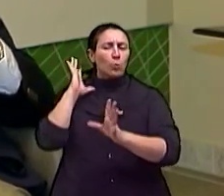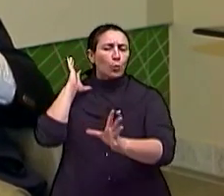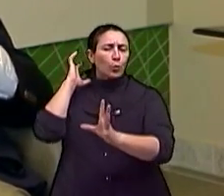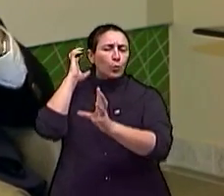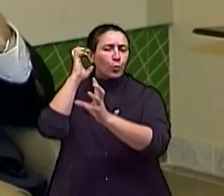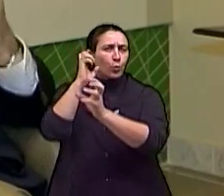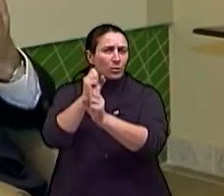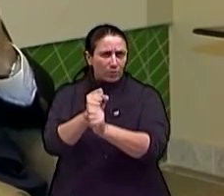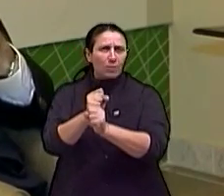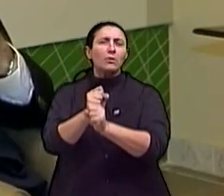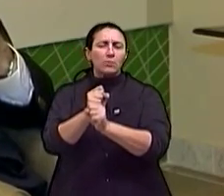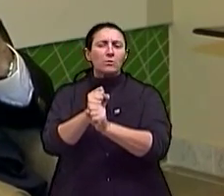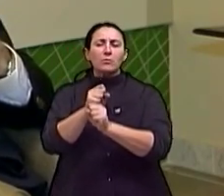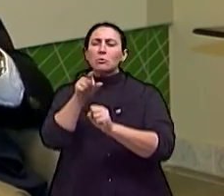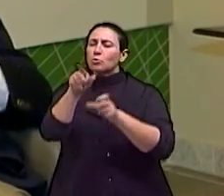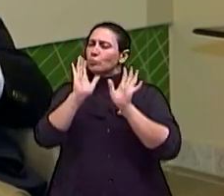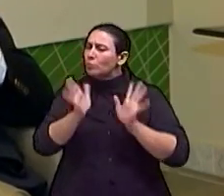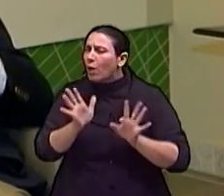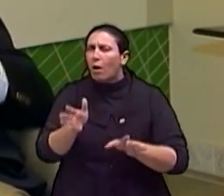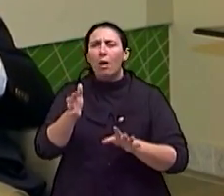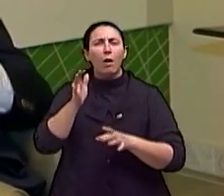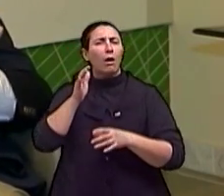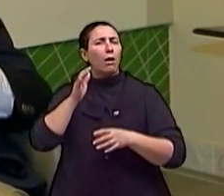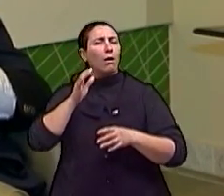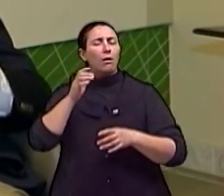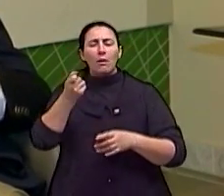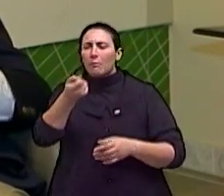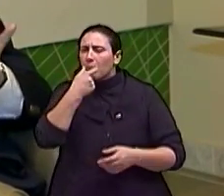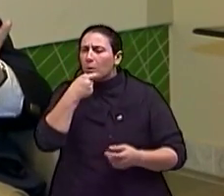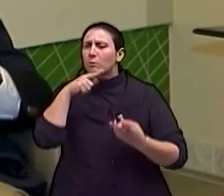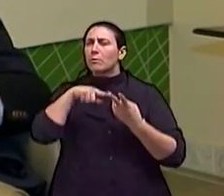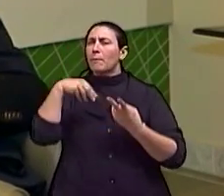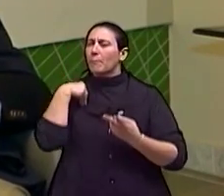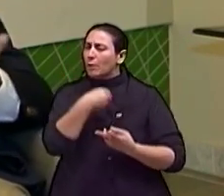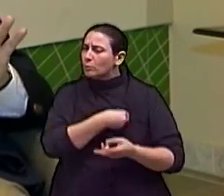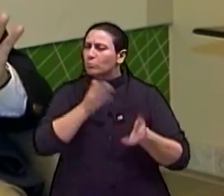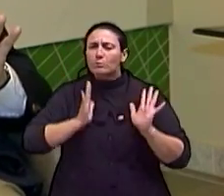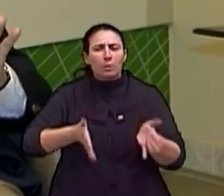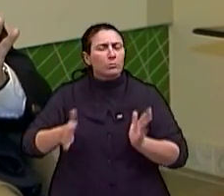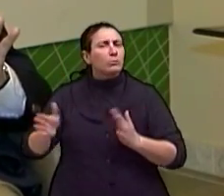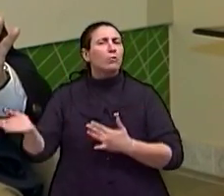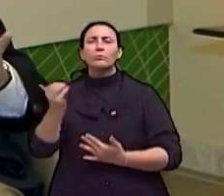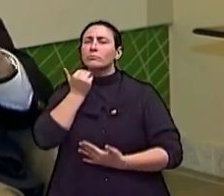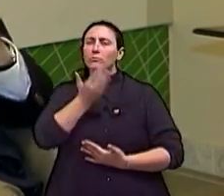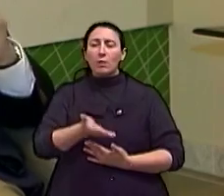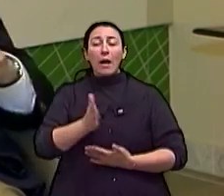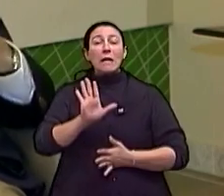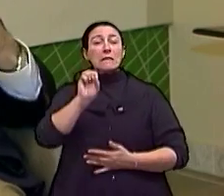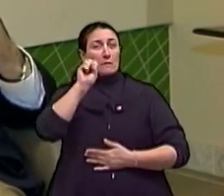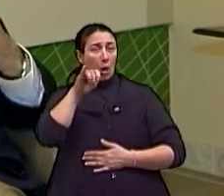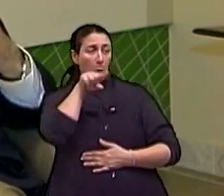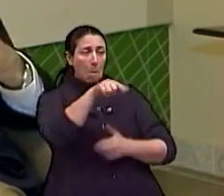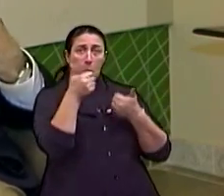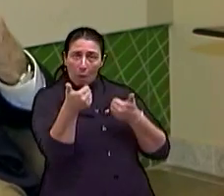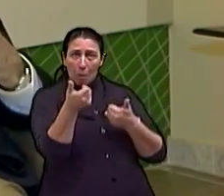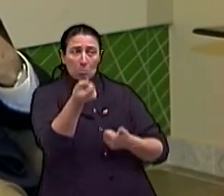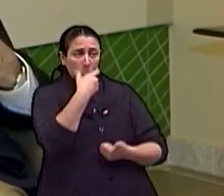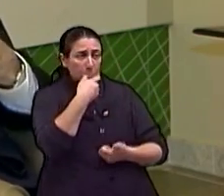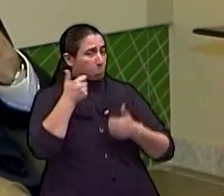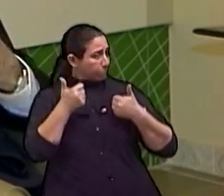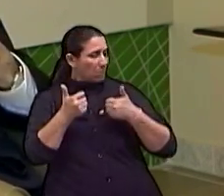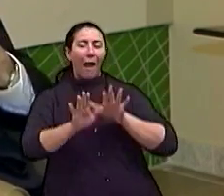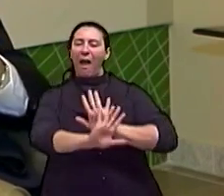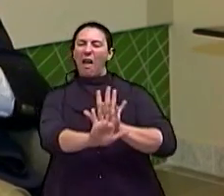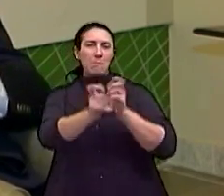de tomar todos os melhores fármacos. Se o paciente vai bem com medicina, não há operação. Solamente os pacientes que siguen